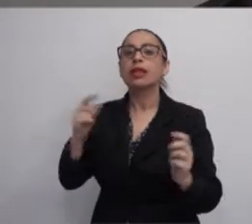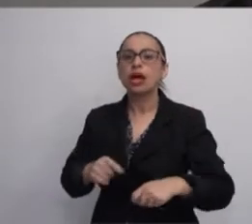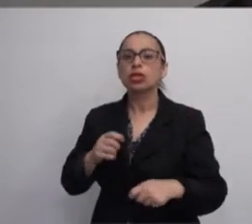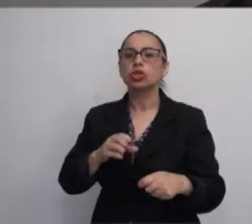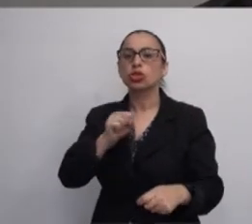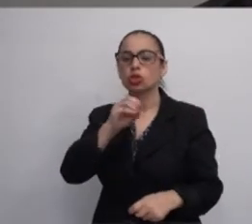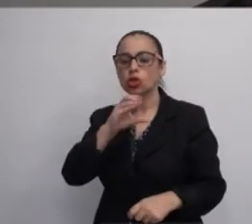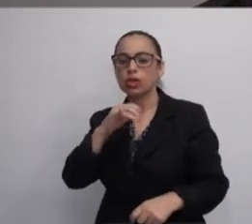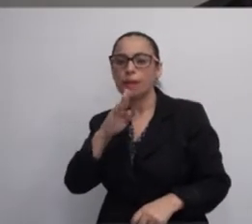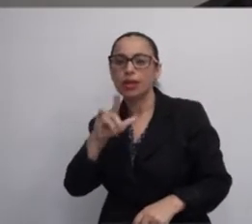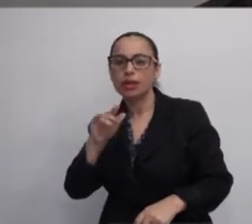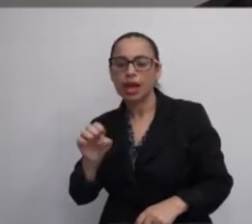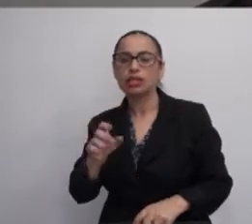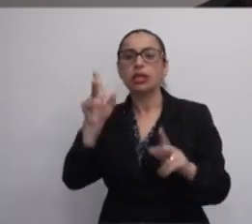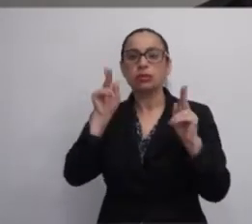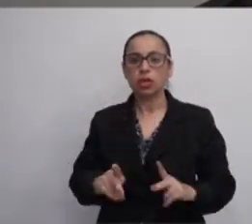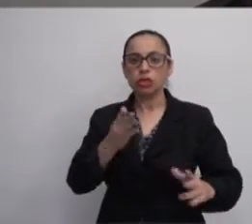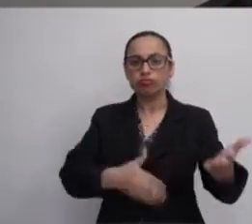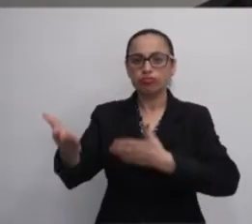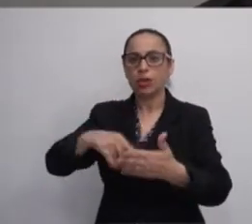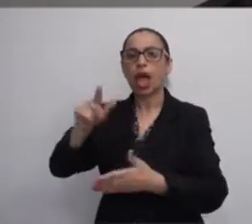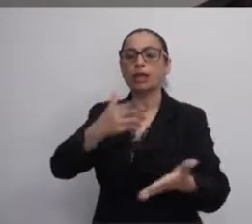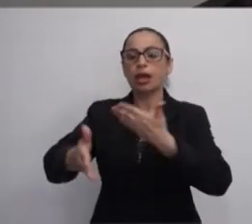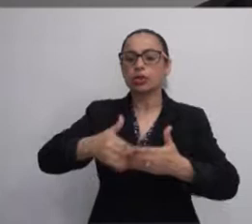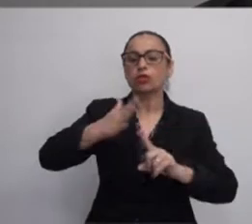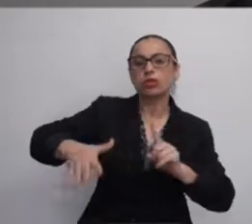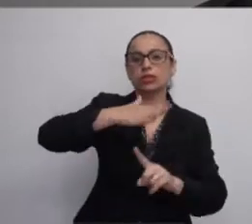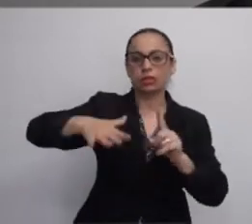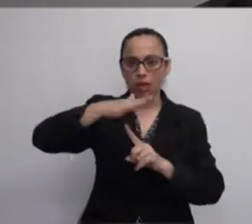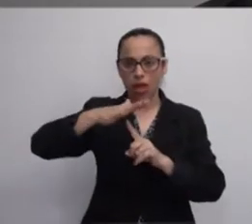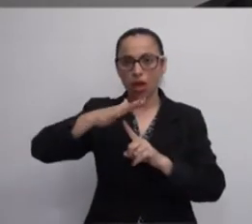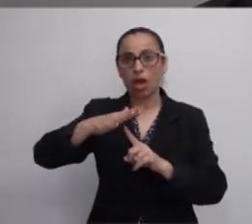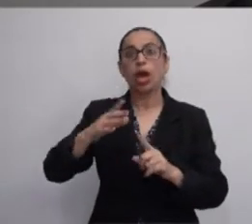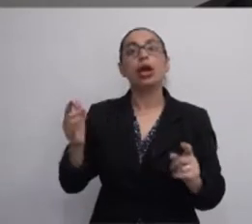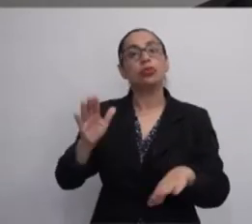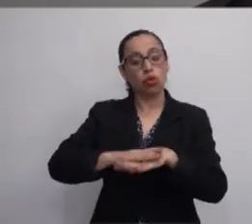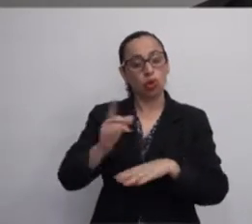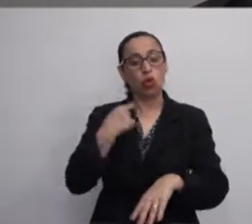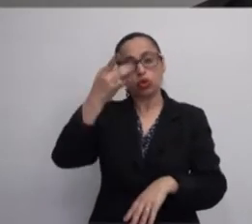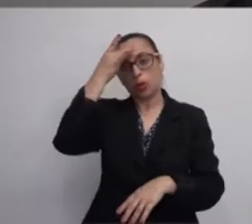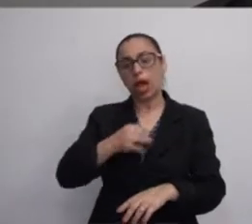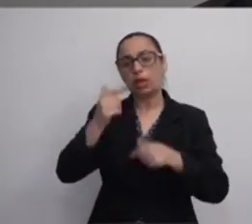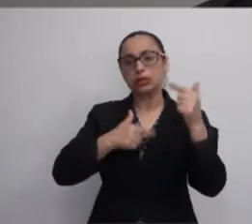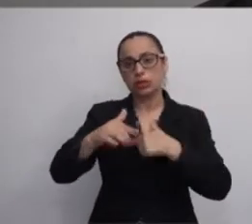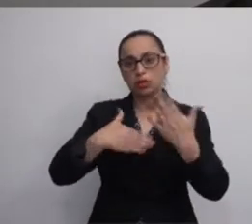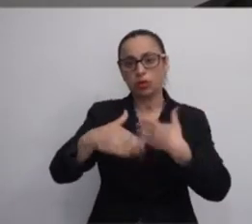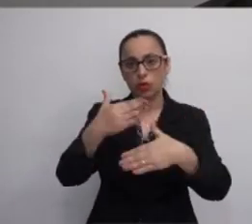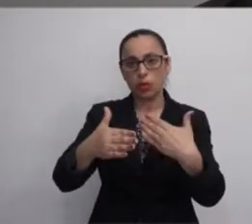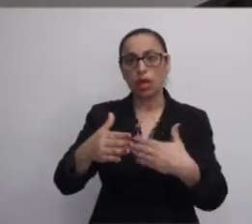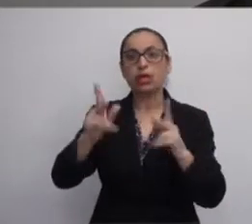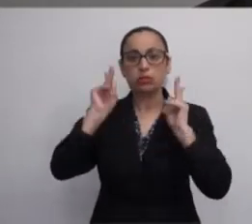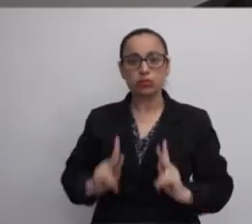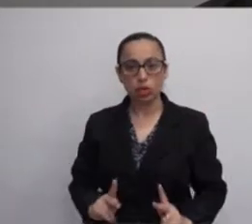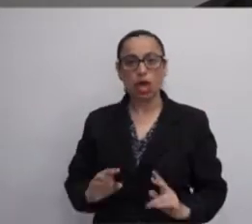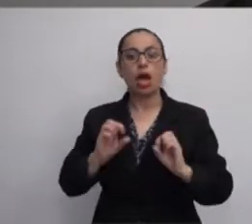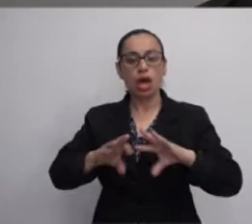indivíduos e que é a interação social. Compreendemos que a ação desenvolvida entre os seres humanos os educa